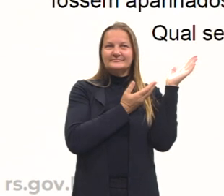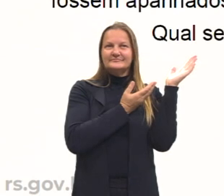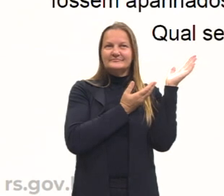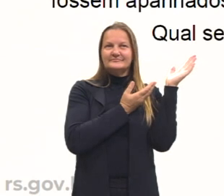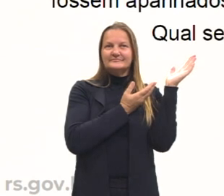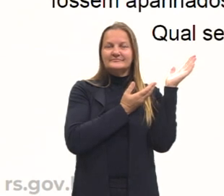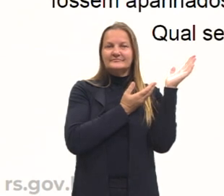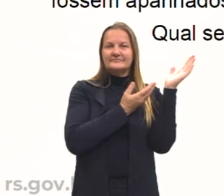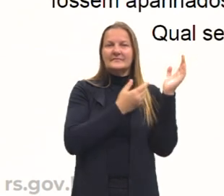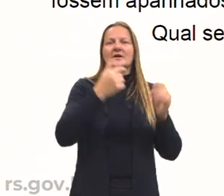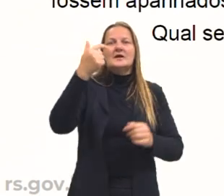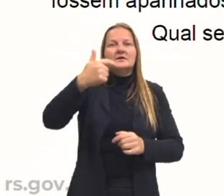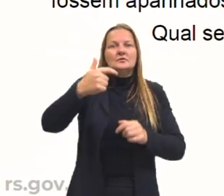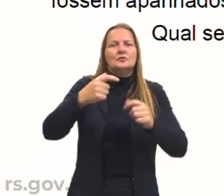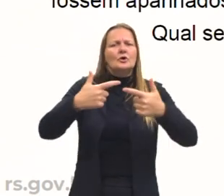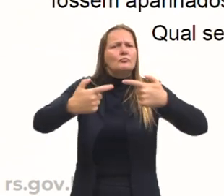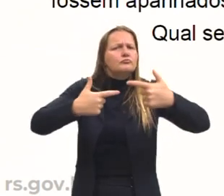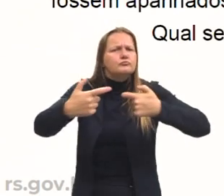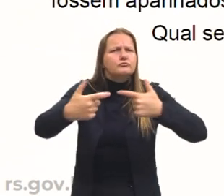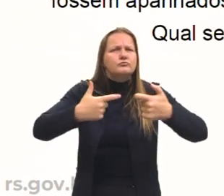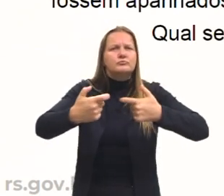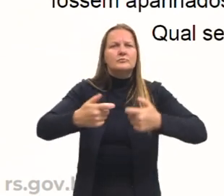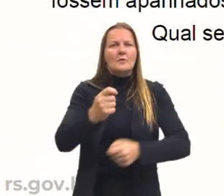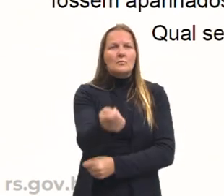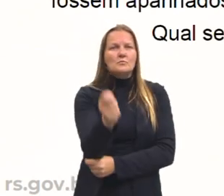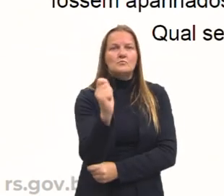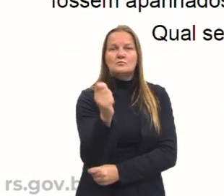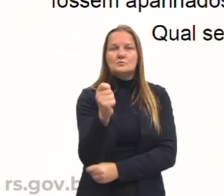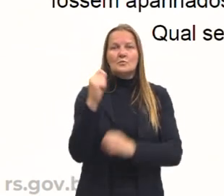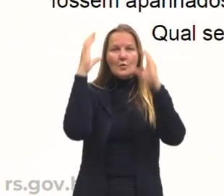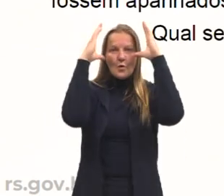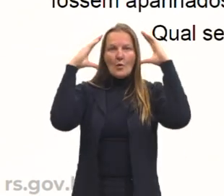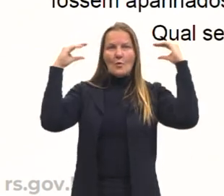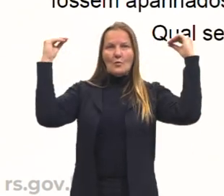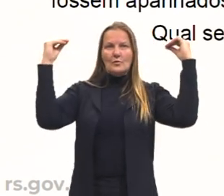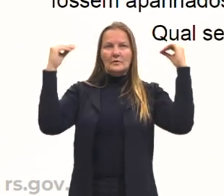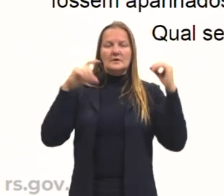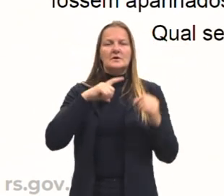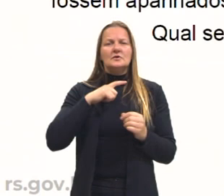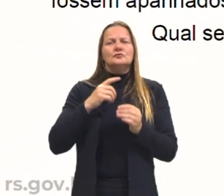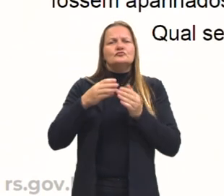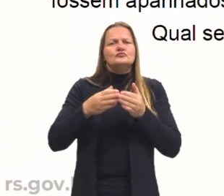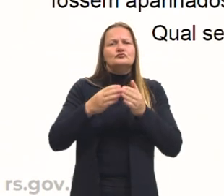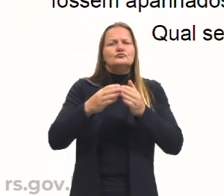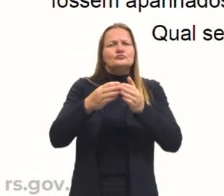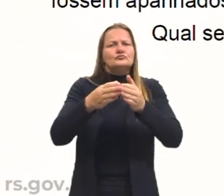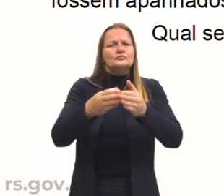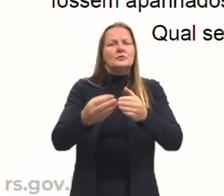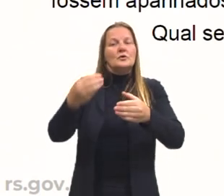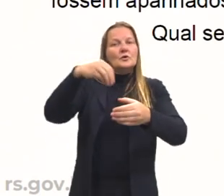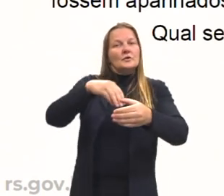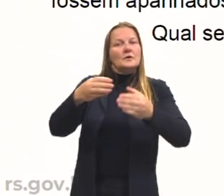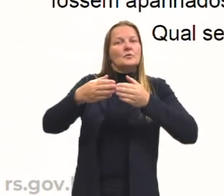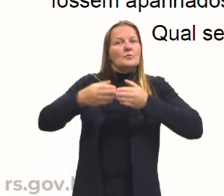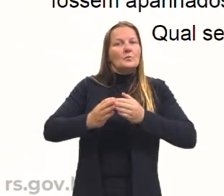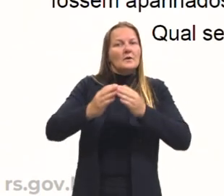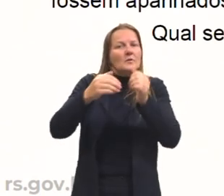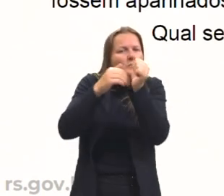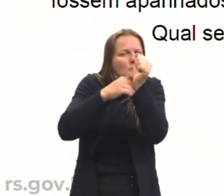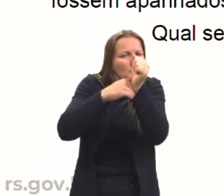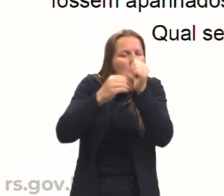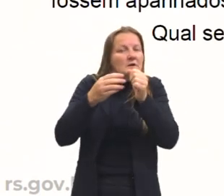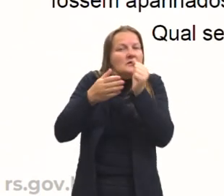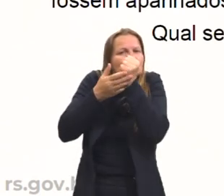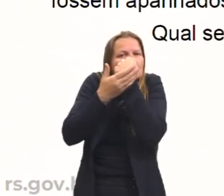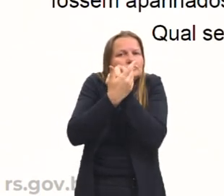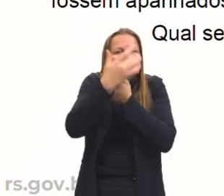a Segunda Guerra Mundial, os pescadores holandeses transportavam secretamente nos seus barcos refugiados